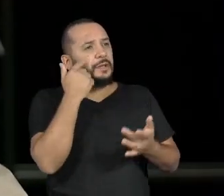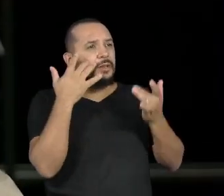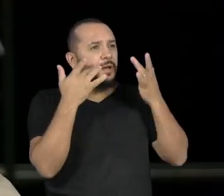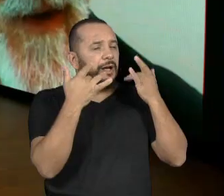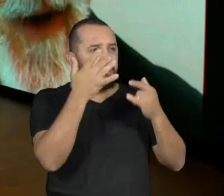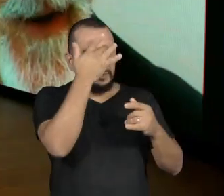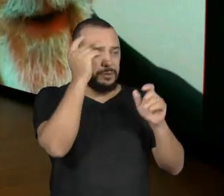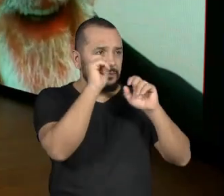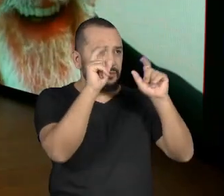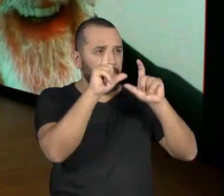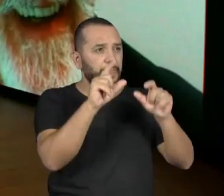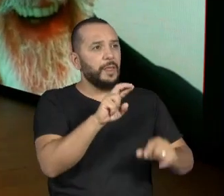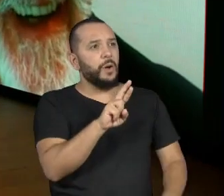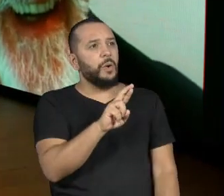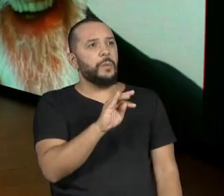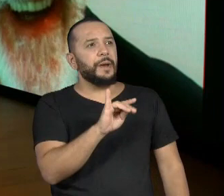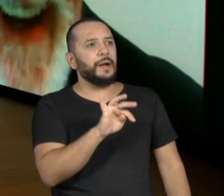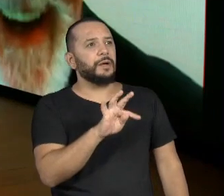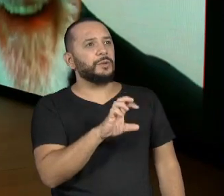Eu desse dia fiz foto com ele.